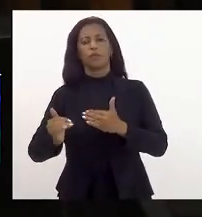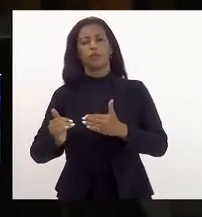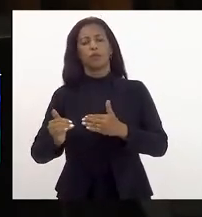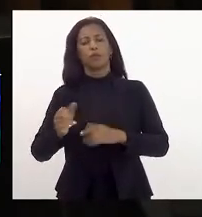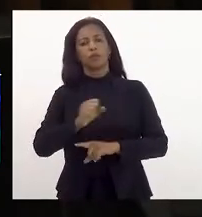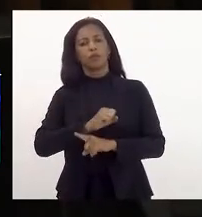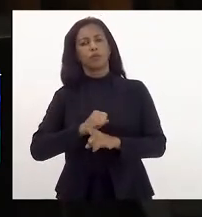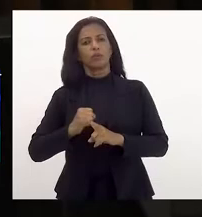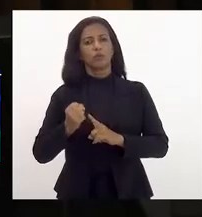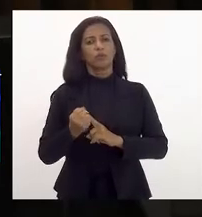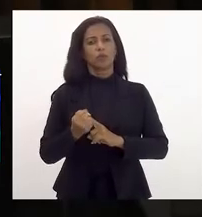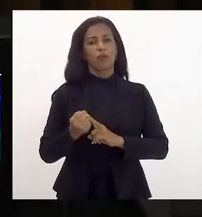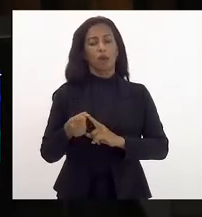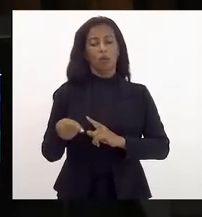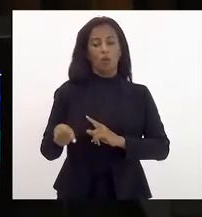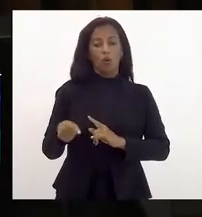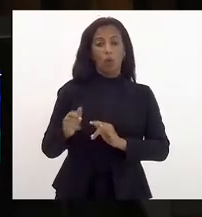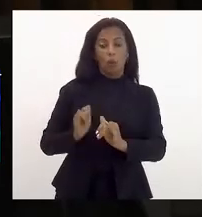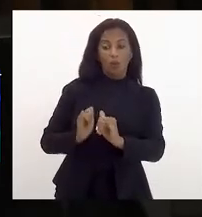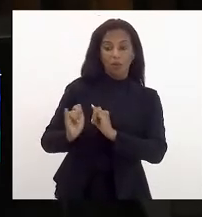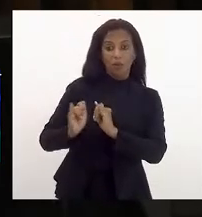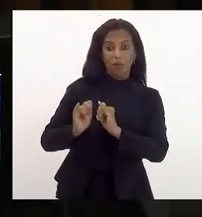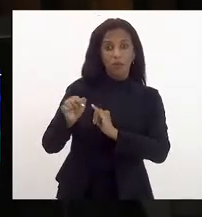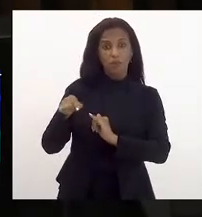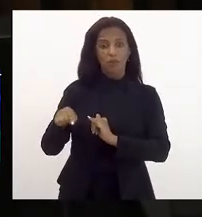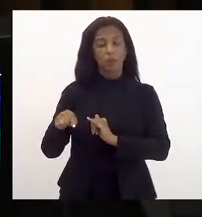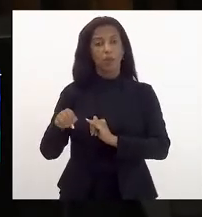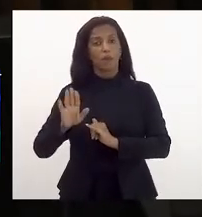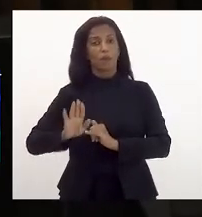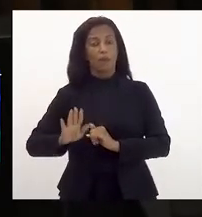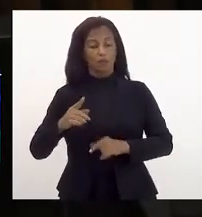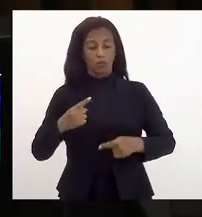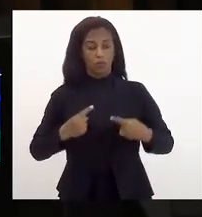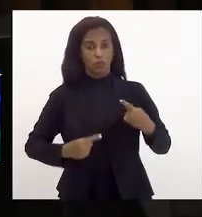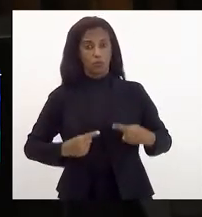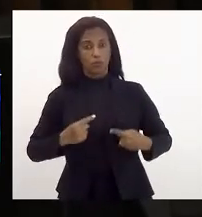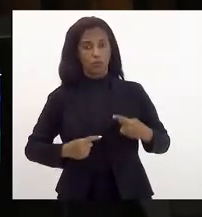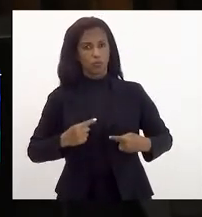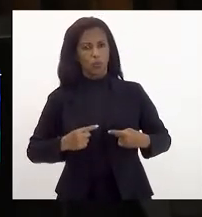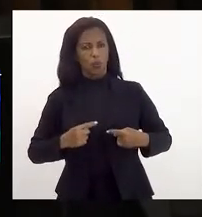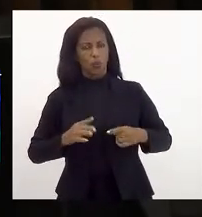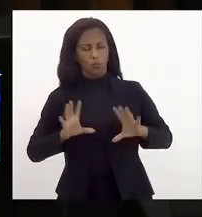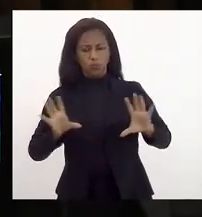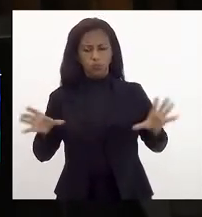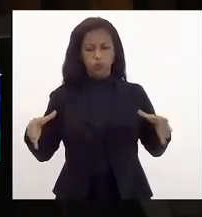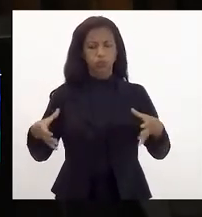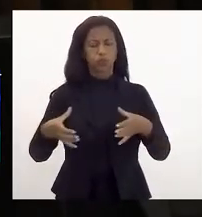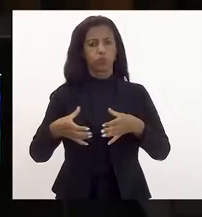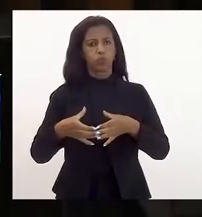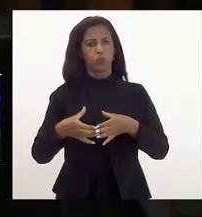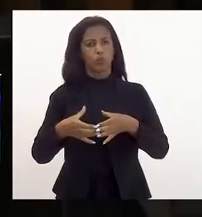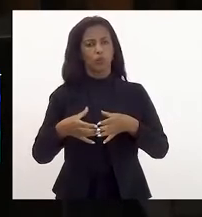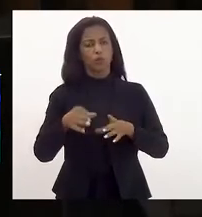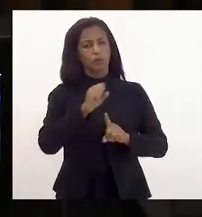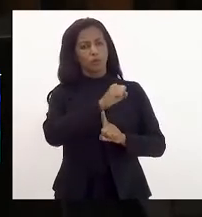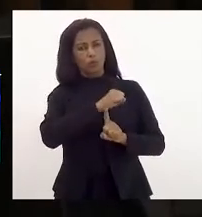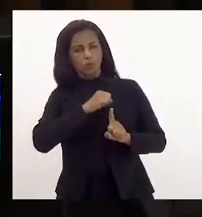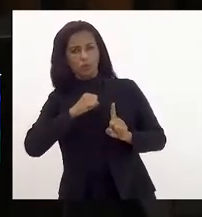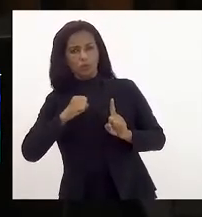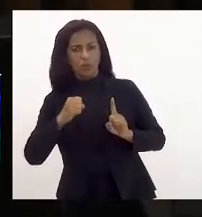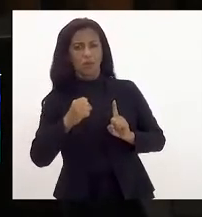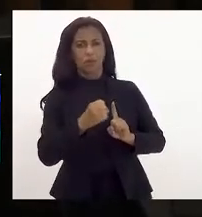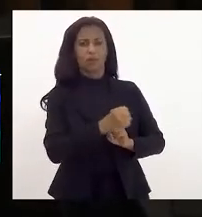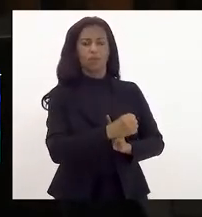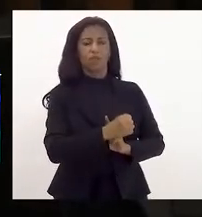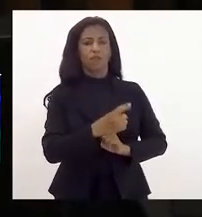baseado nesses dados, mais discutido com o conjunto da sociedade para que